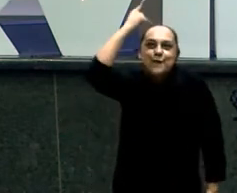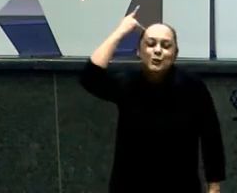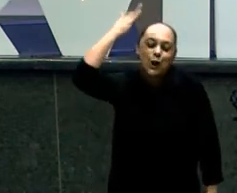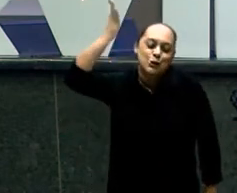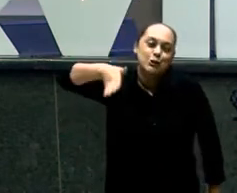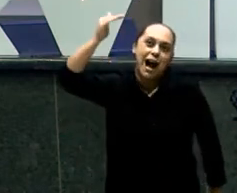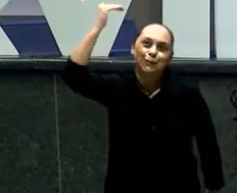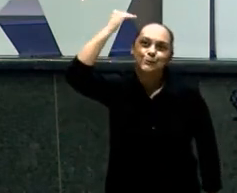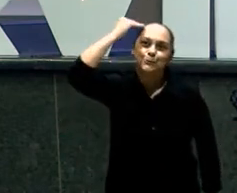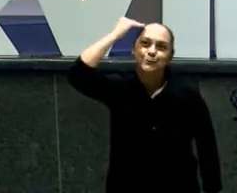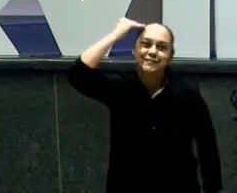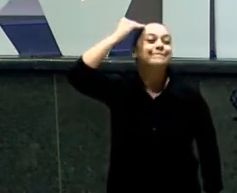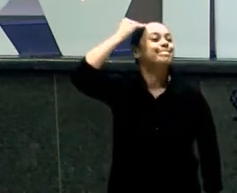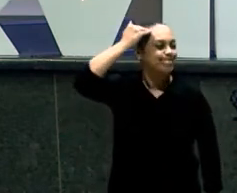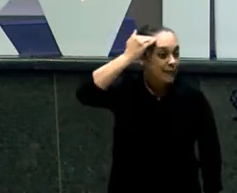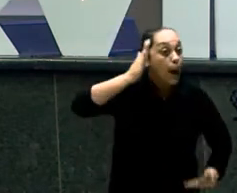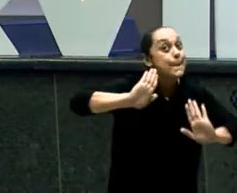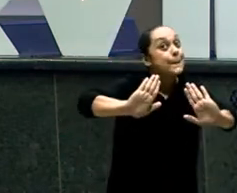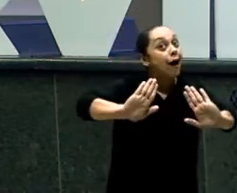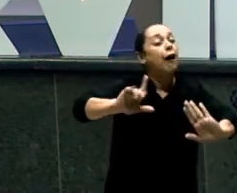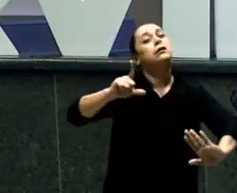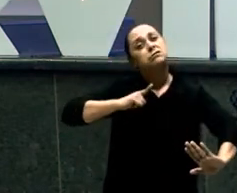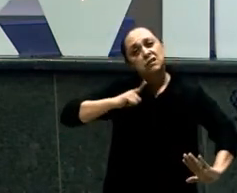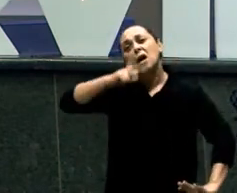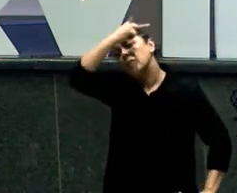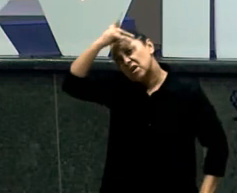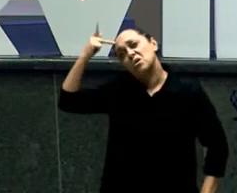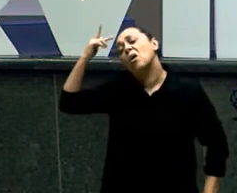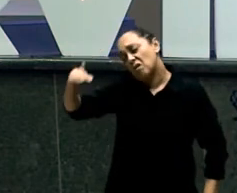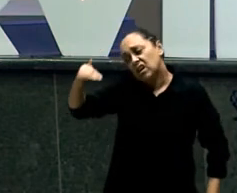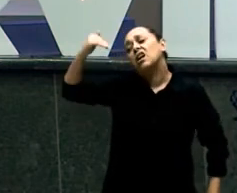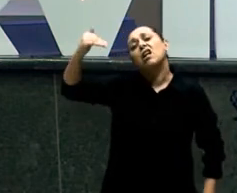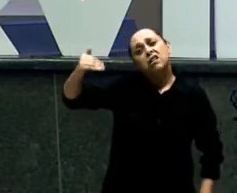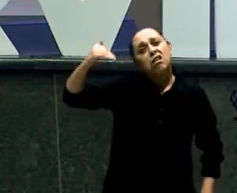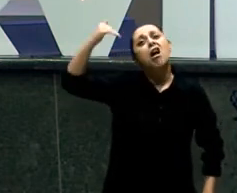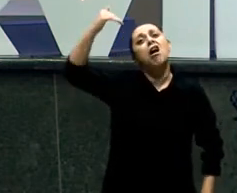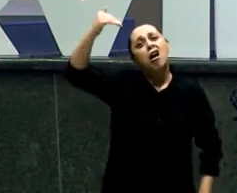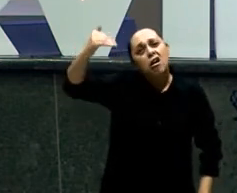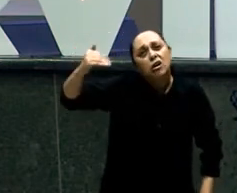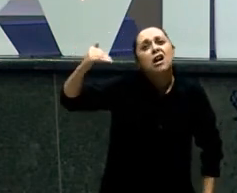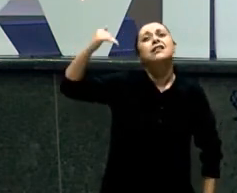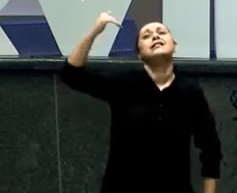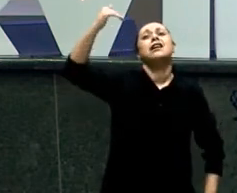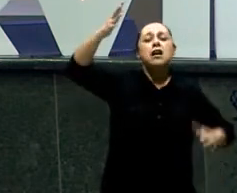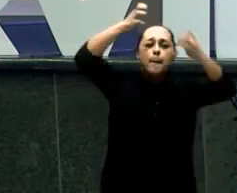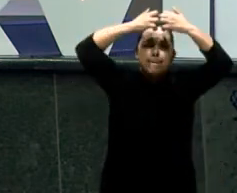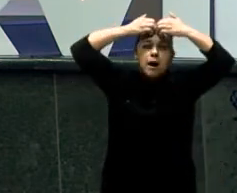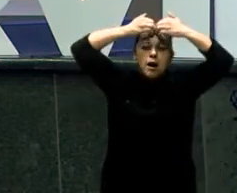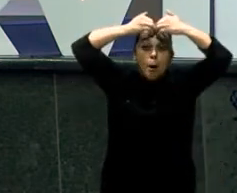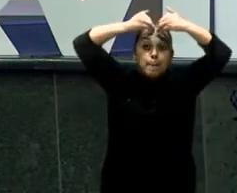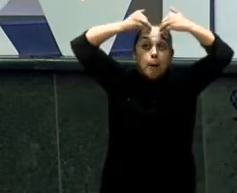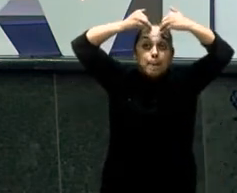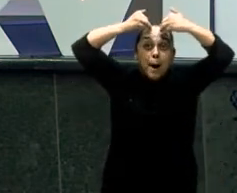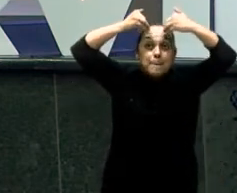a gente profetiza que vai crescer A gente não quer viver o processo do crescimento Mas isso faz parte do processo E eu não abro